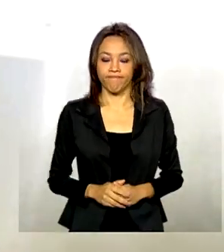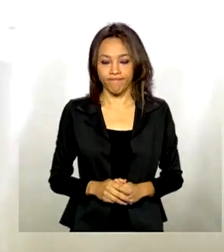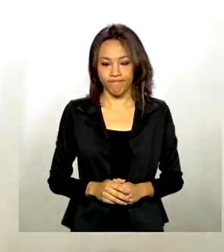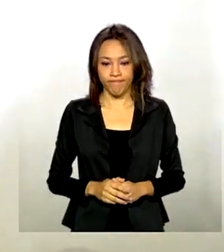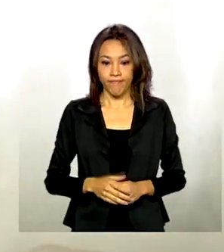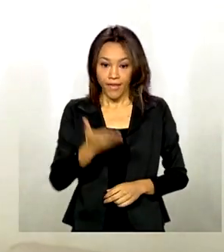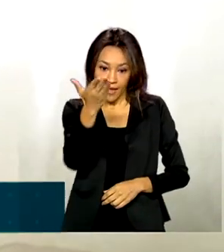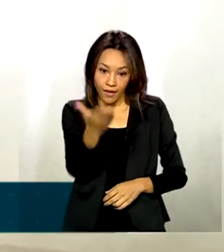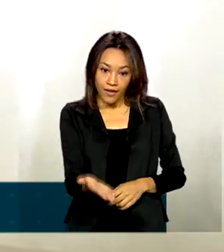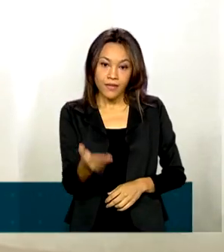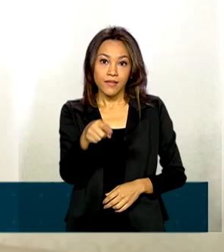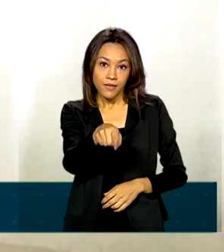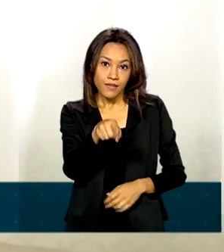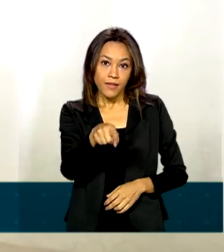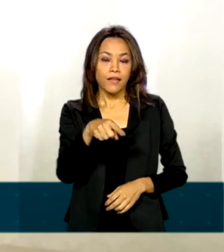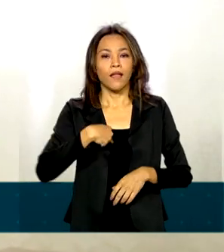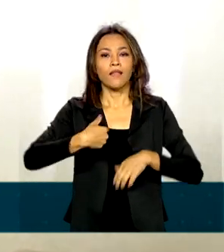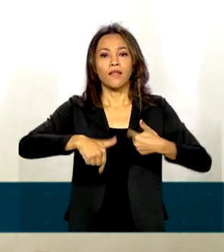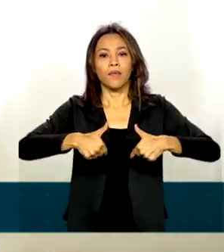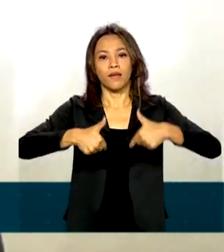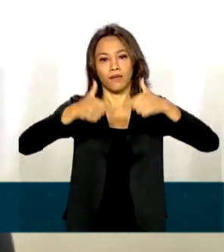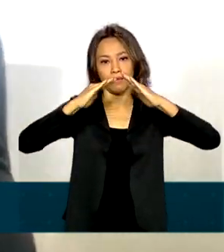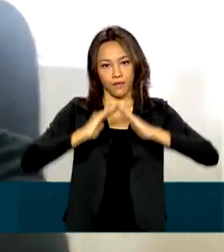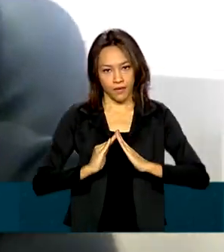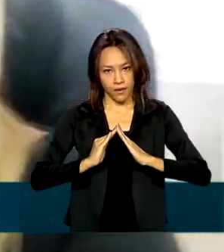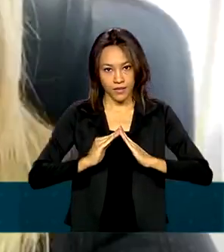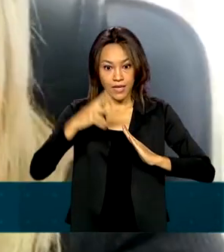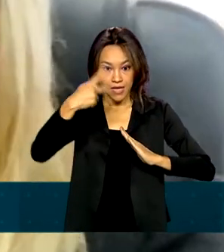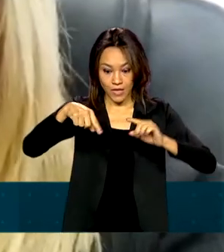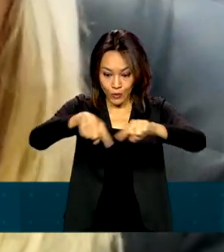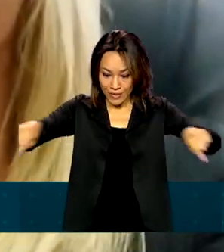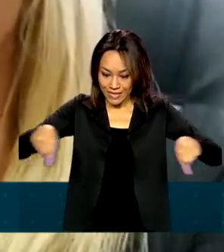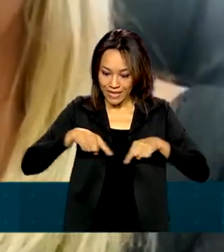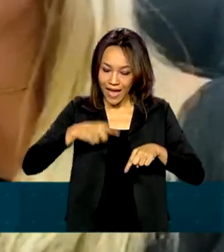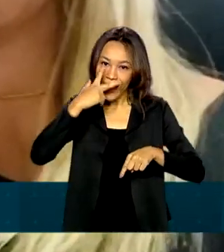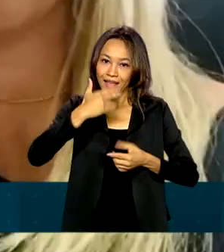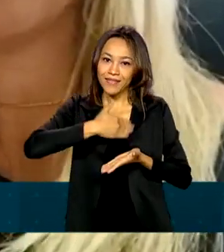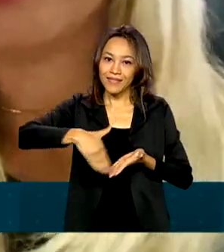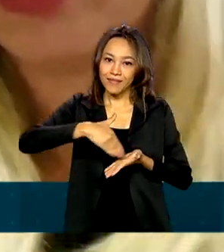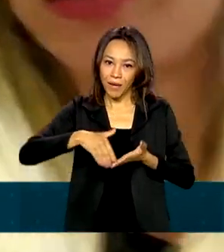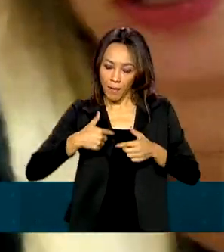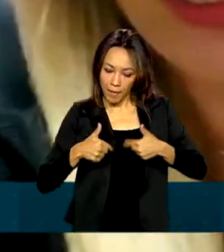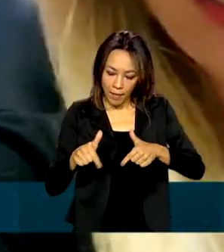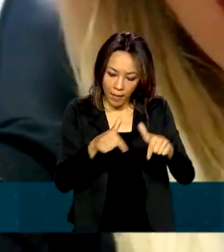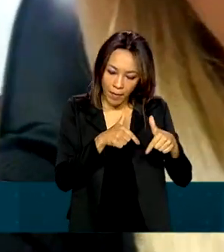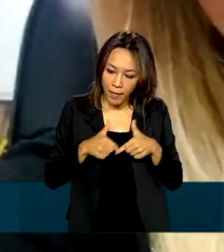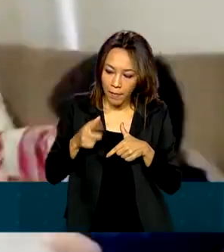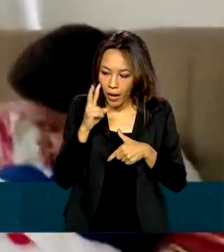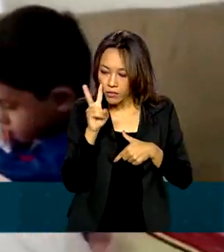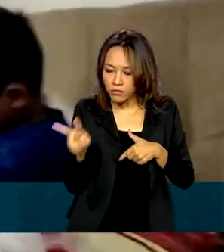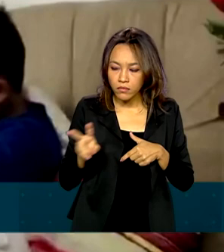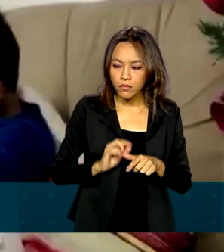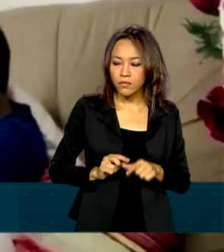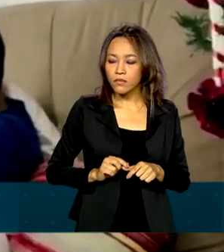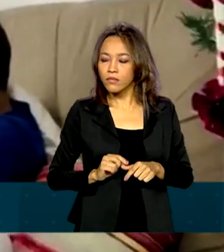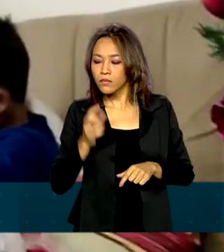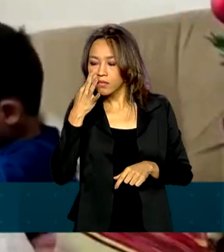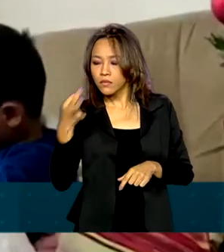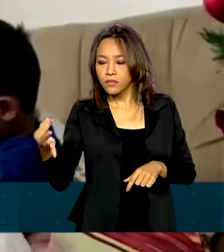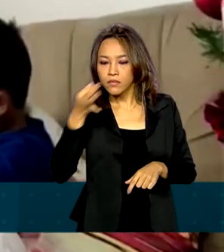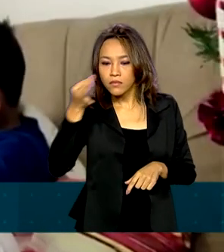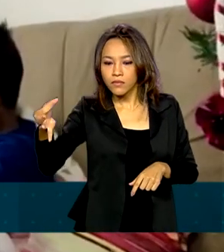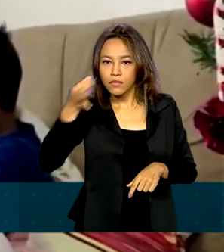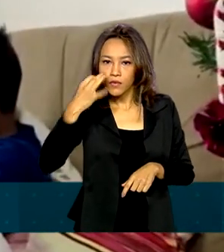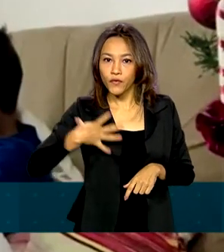Sabrina está trabalhando em casa e transformou a sala em escritório para monitorar o filho que passa muito